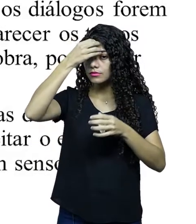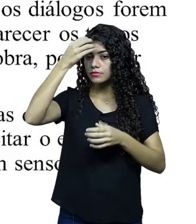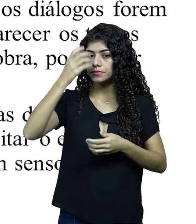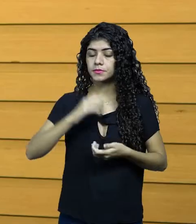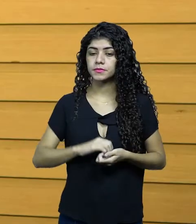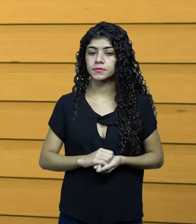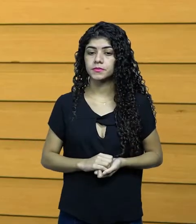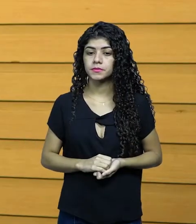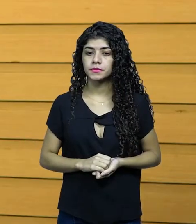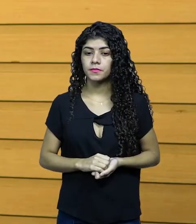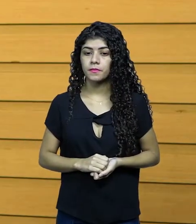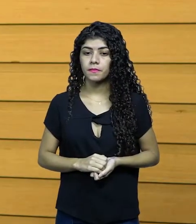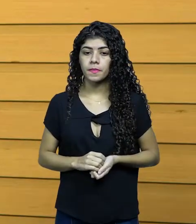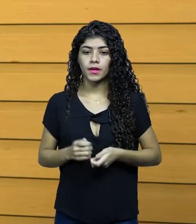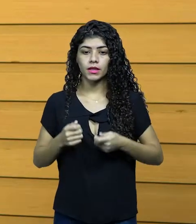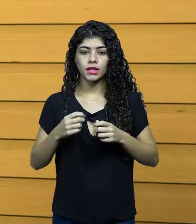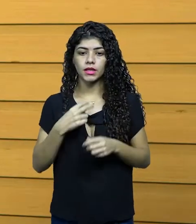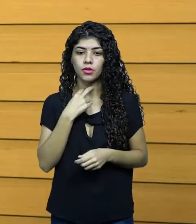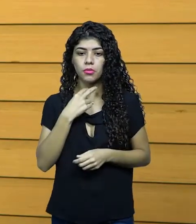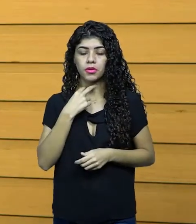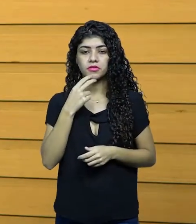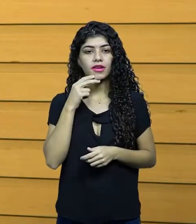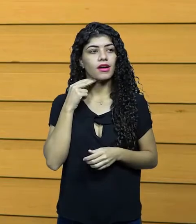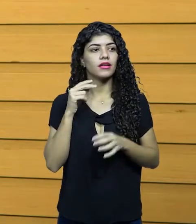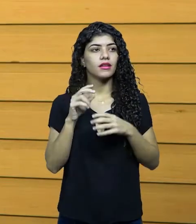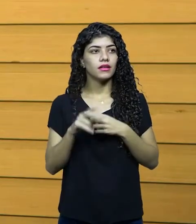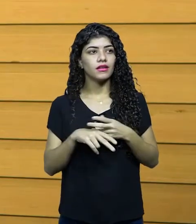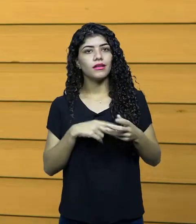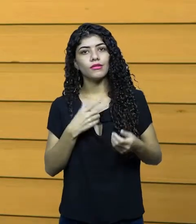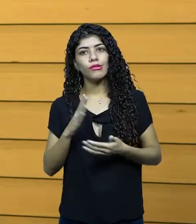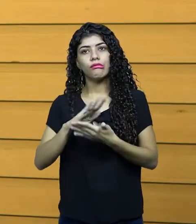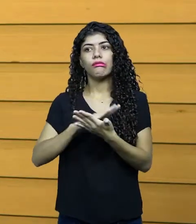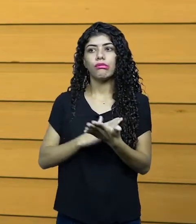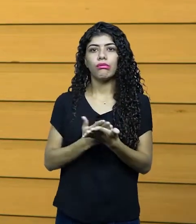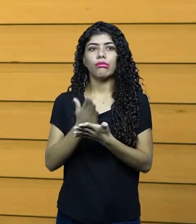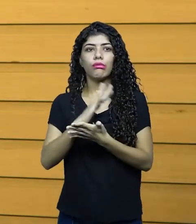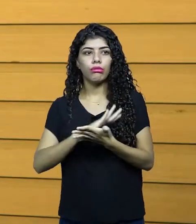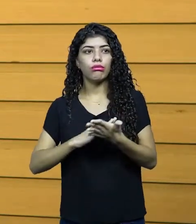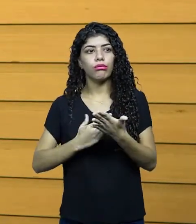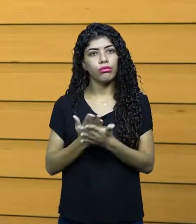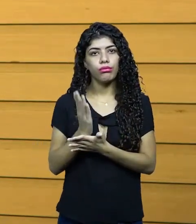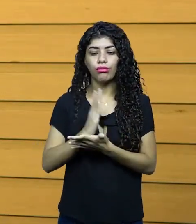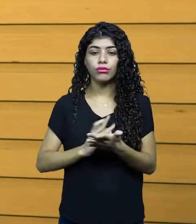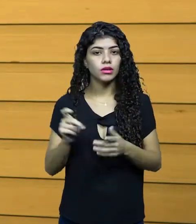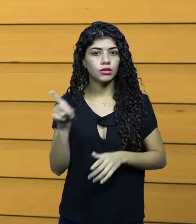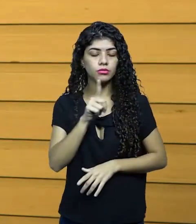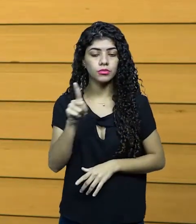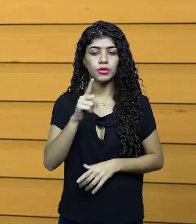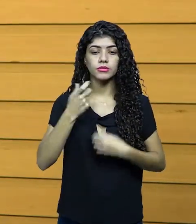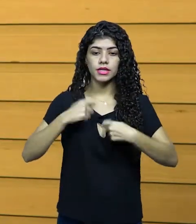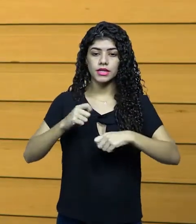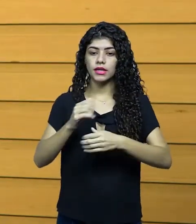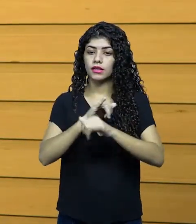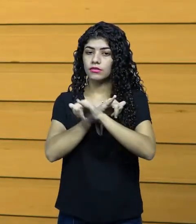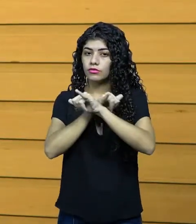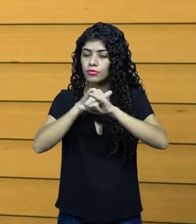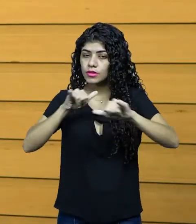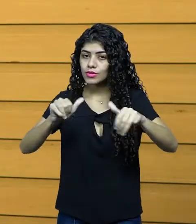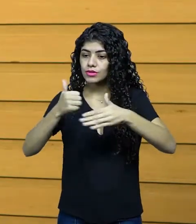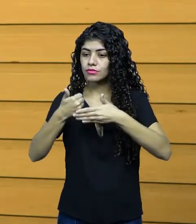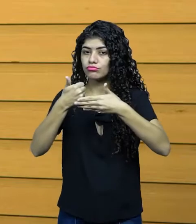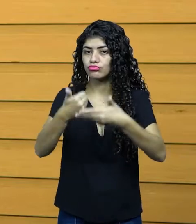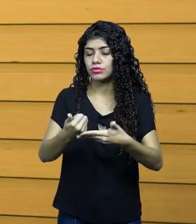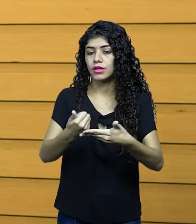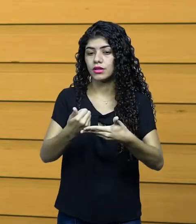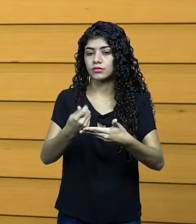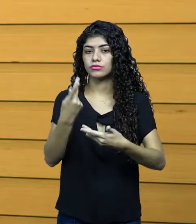coerente. Não encha a linguiça, como se diz. Seja coerente com o seu projeto. Coloque informações que vão